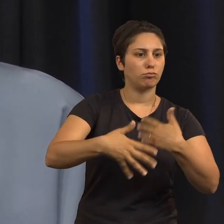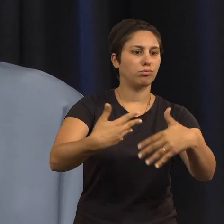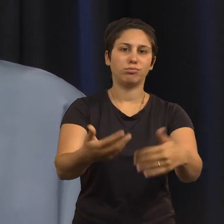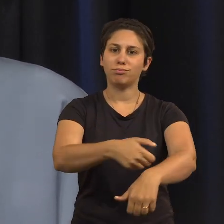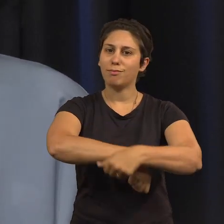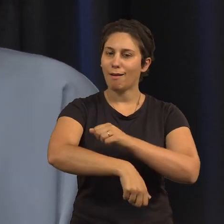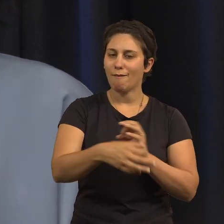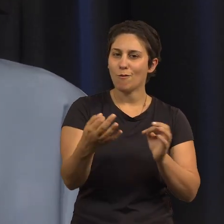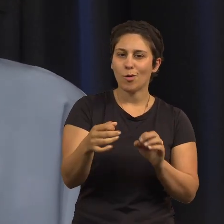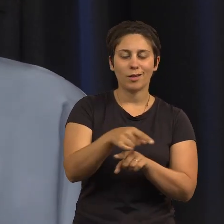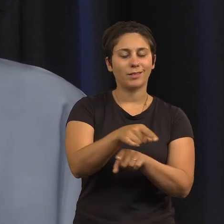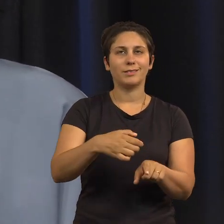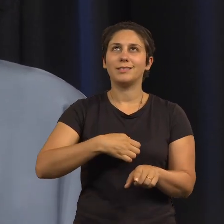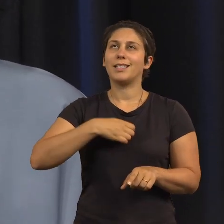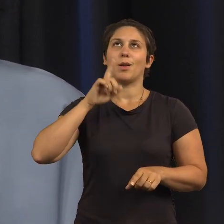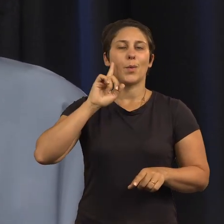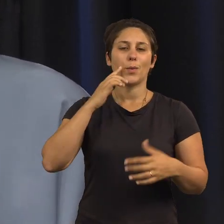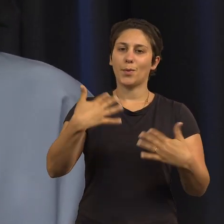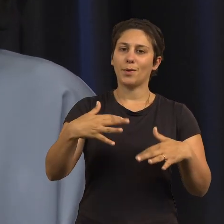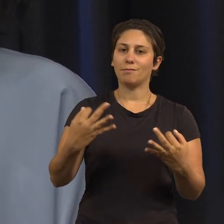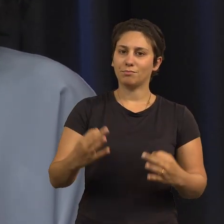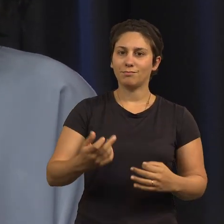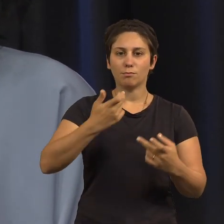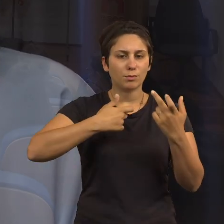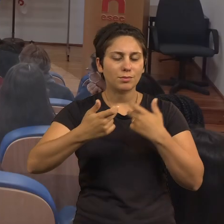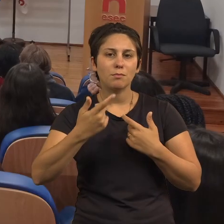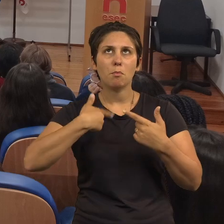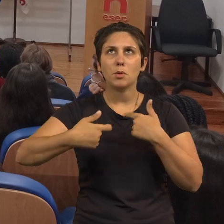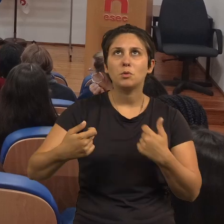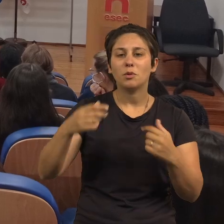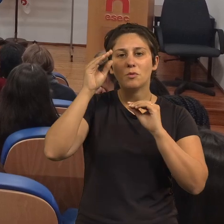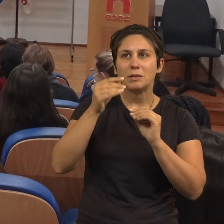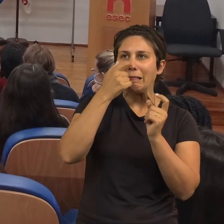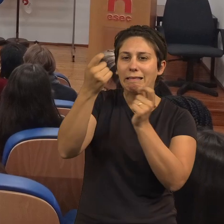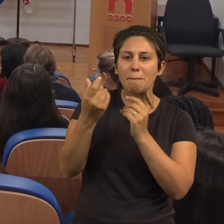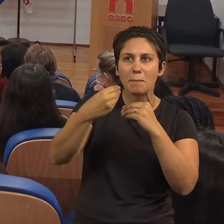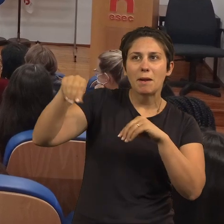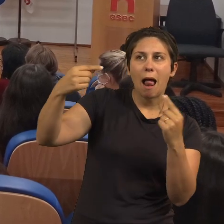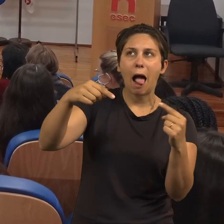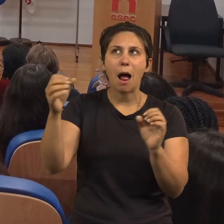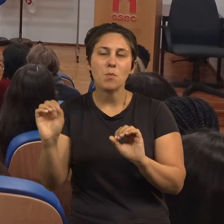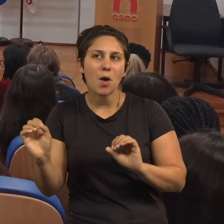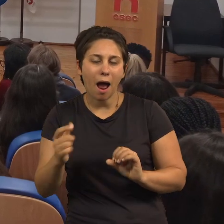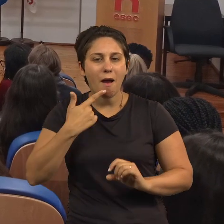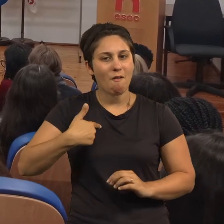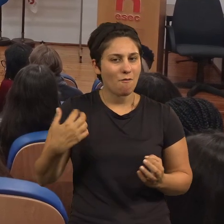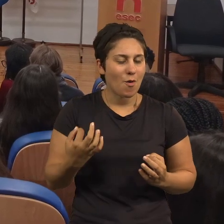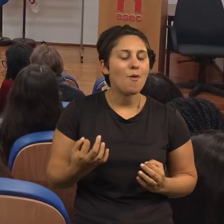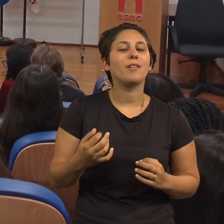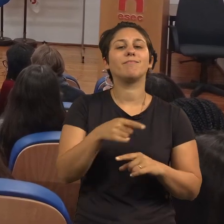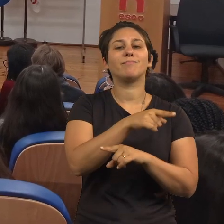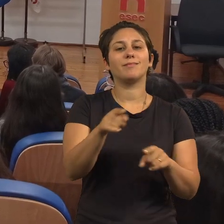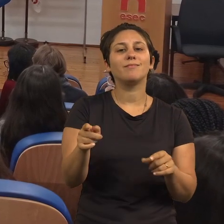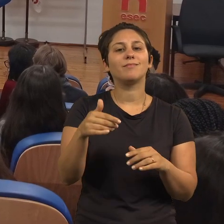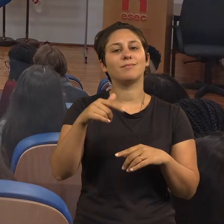para eles. Eles disseram e perguntaram se não havia mais formações desta natureza. Ao irem para estágio, fizeram